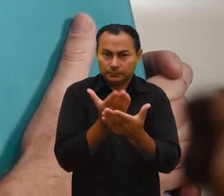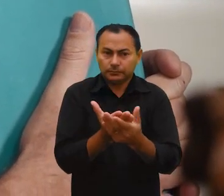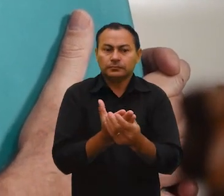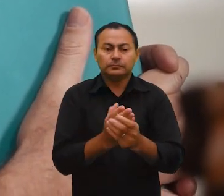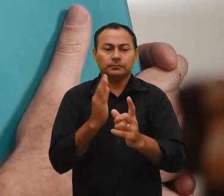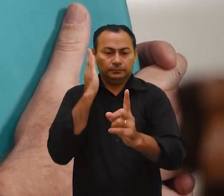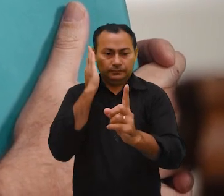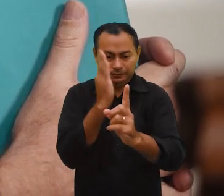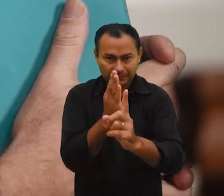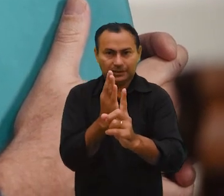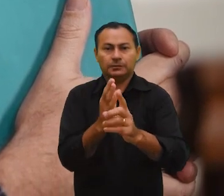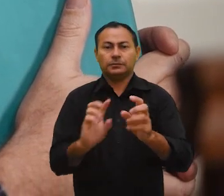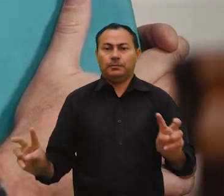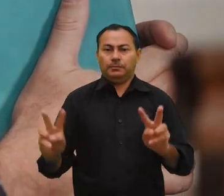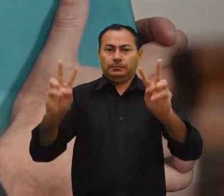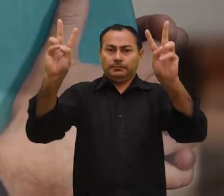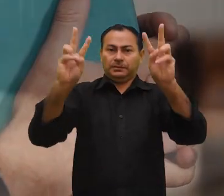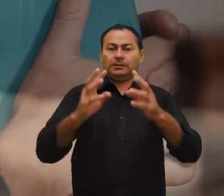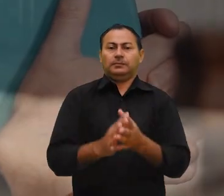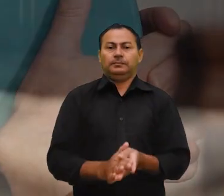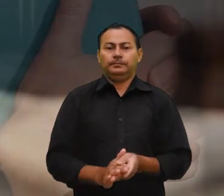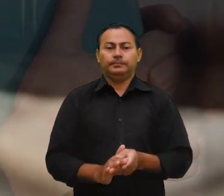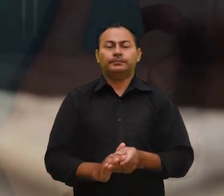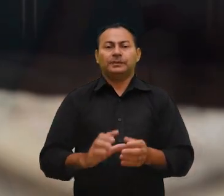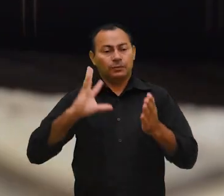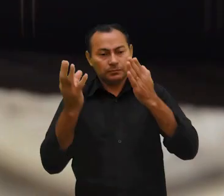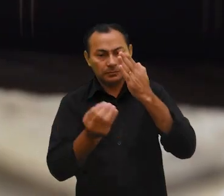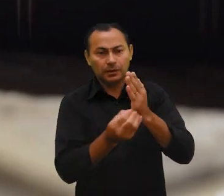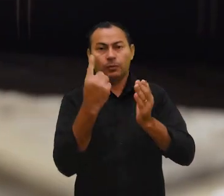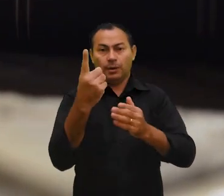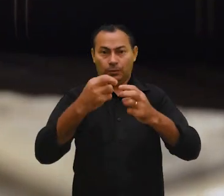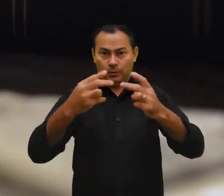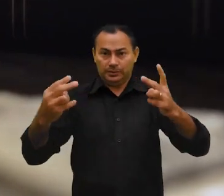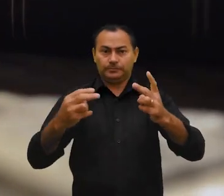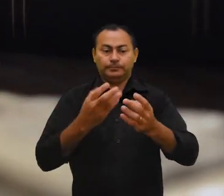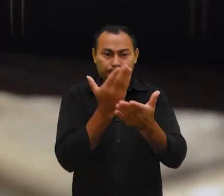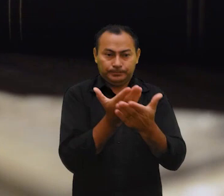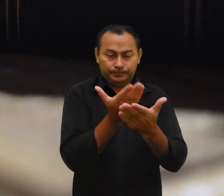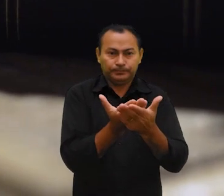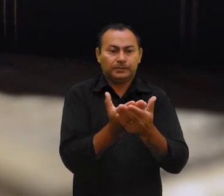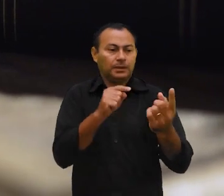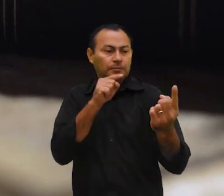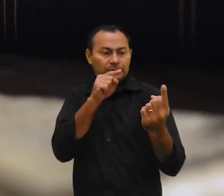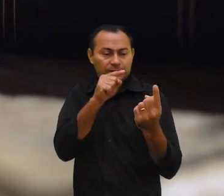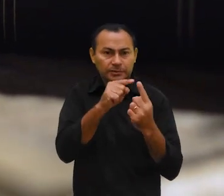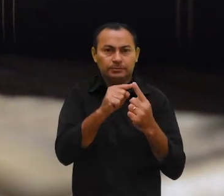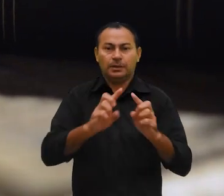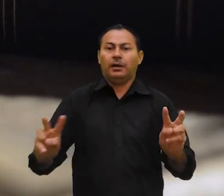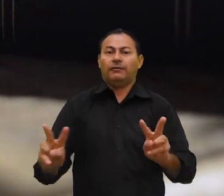Esse é um estudo bem direto sobre valores. Deixe-me acrescentar mais uma coisa a este estudo tão